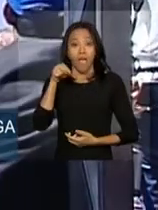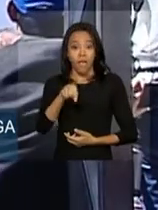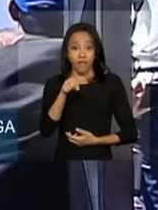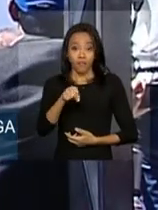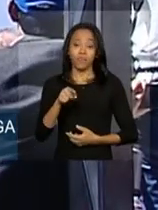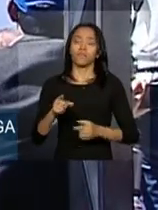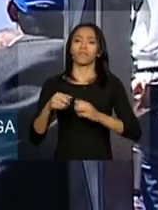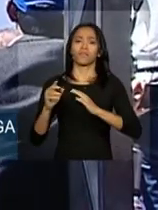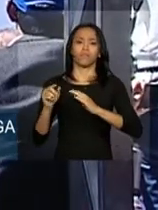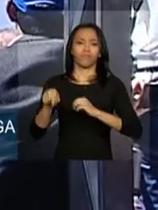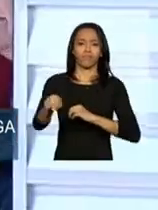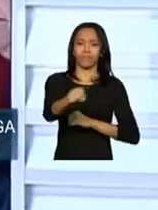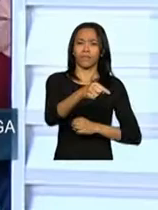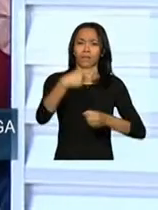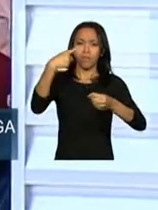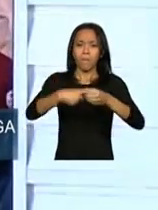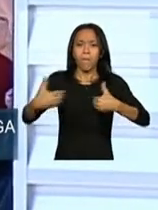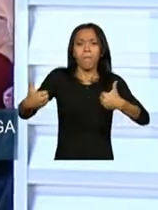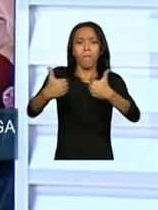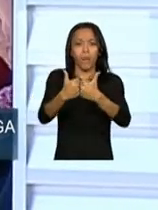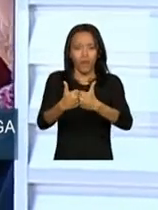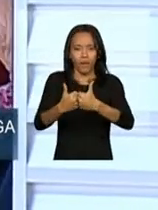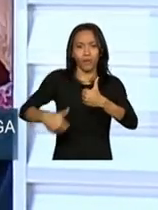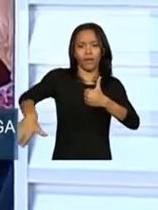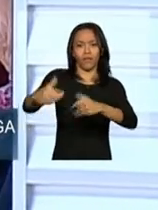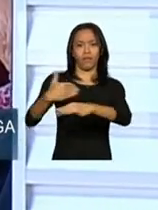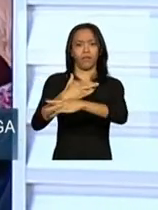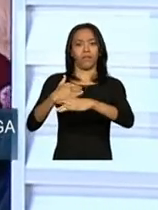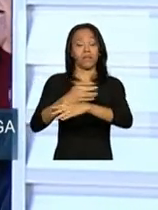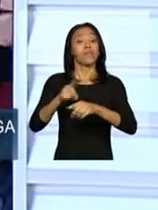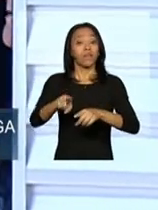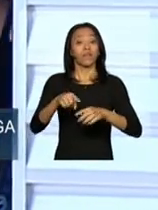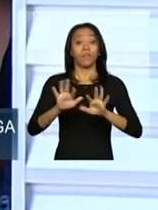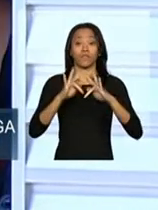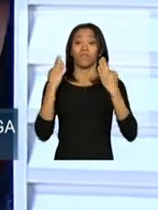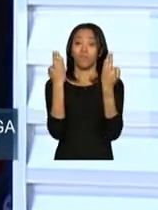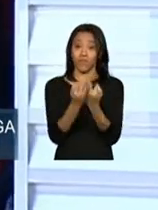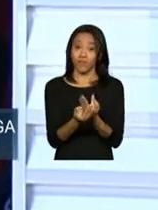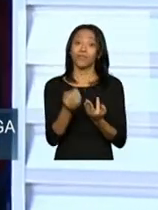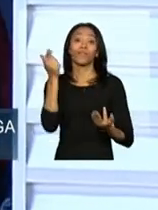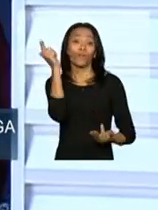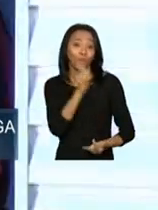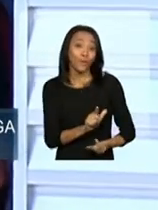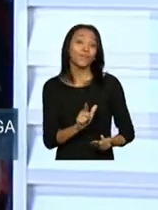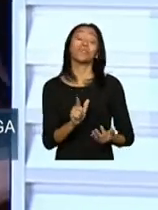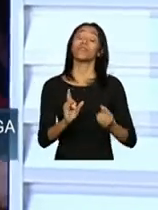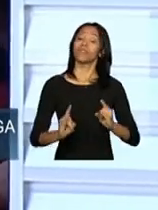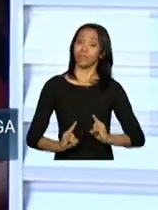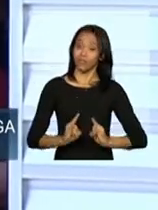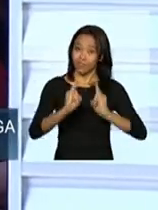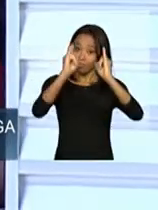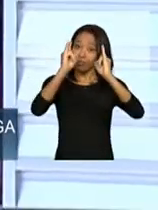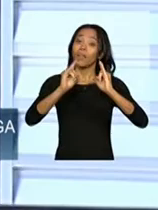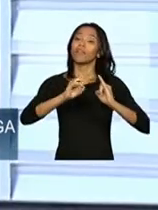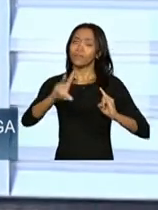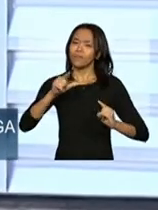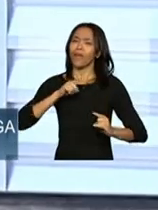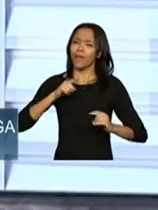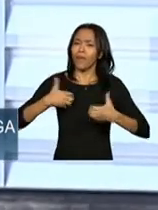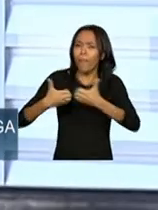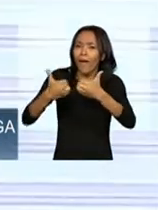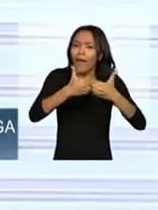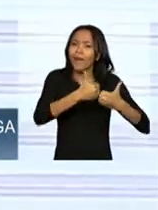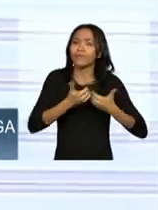inseridos na malha urbana. E as famílias beneficiárias são atendidas também por alguns serviços públicos,